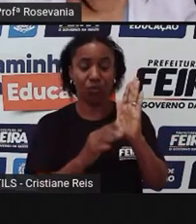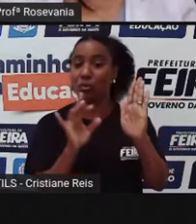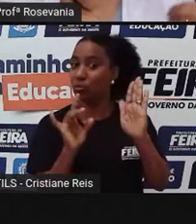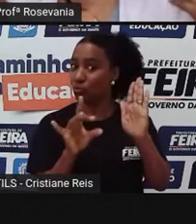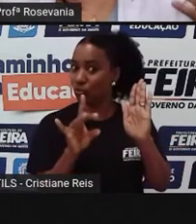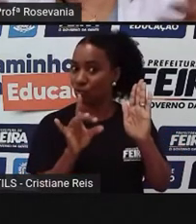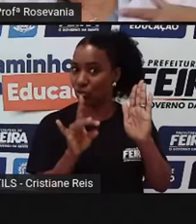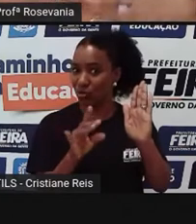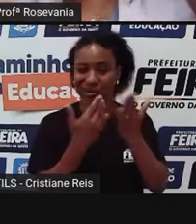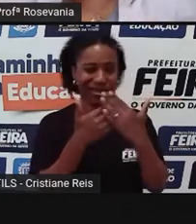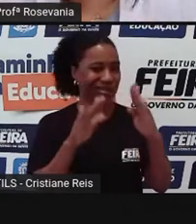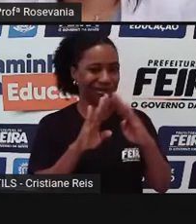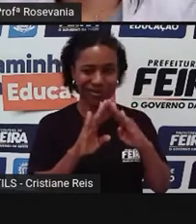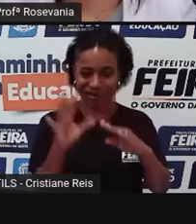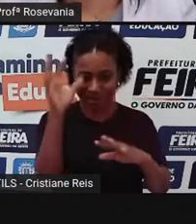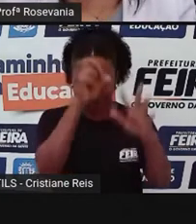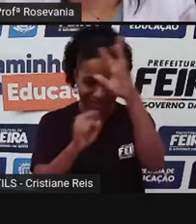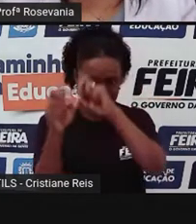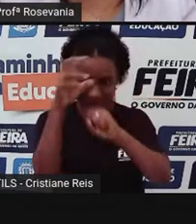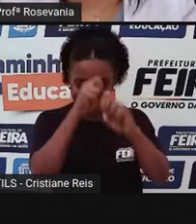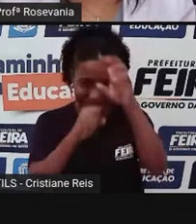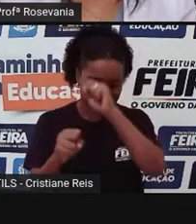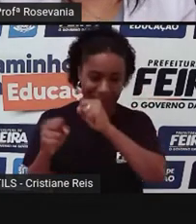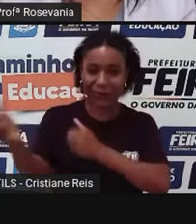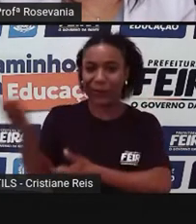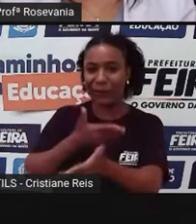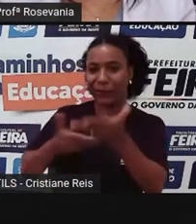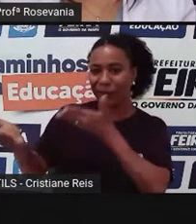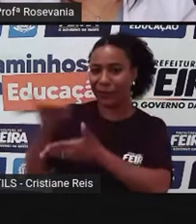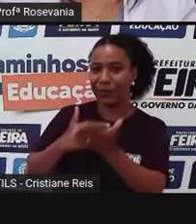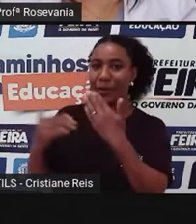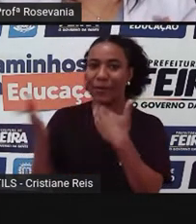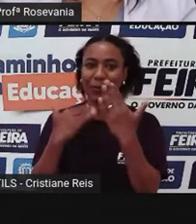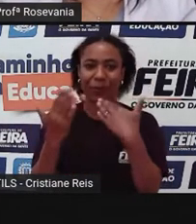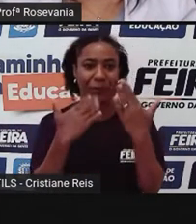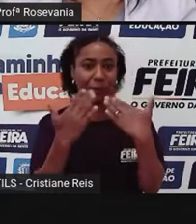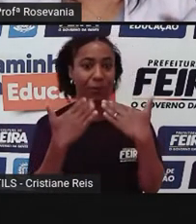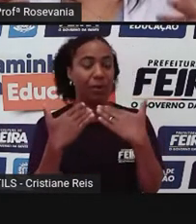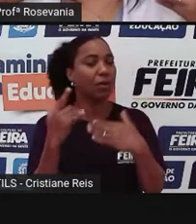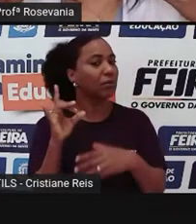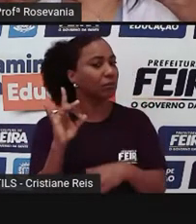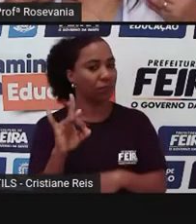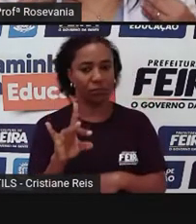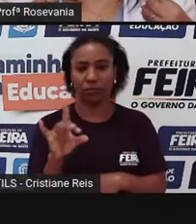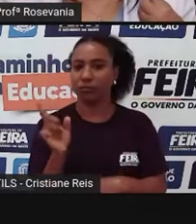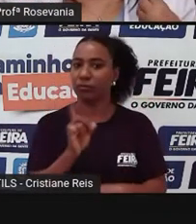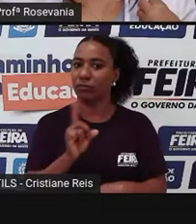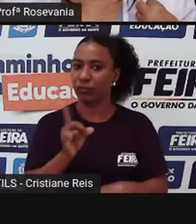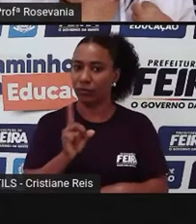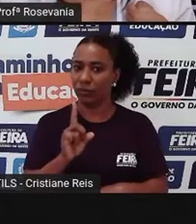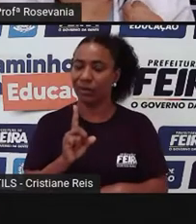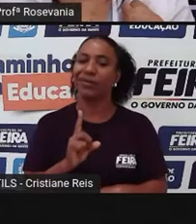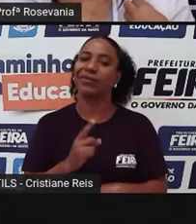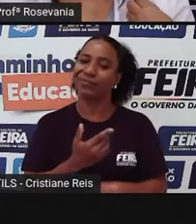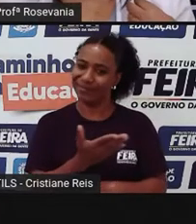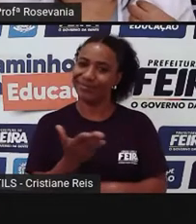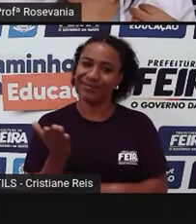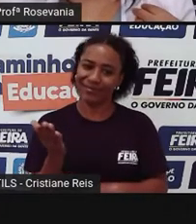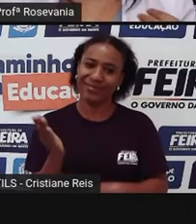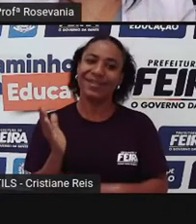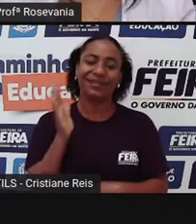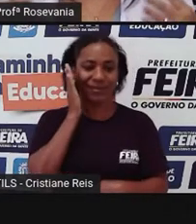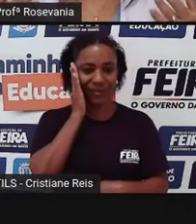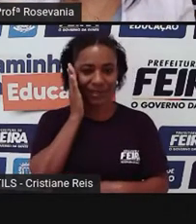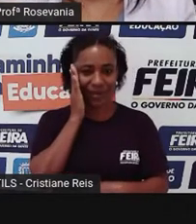amigos e interagem ali. Vocês sabem que a gente precisa viver esse